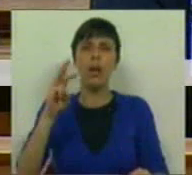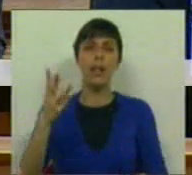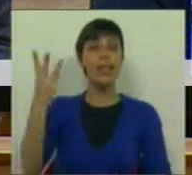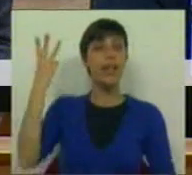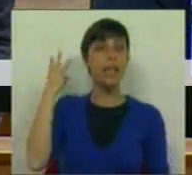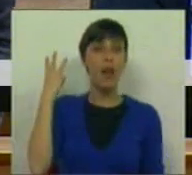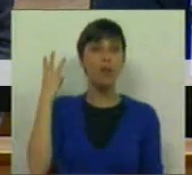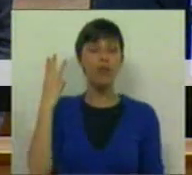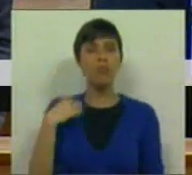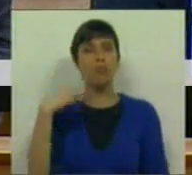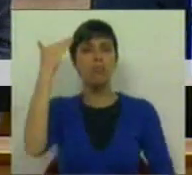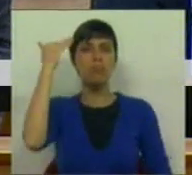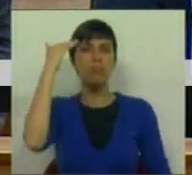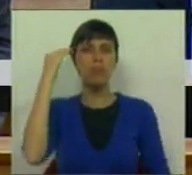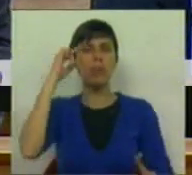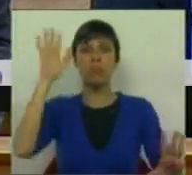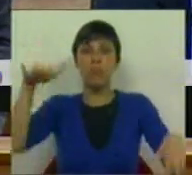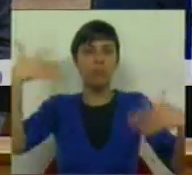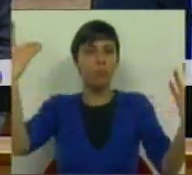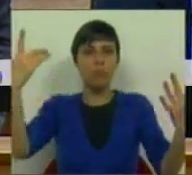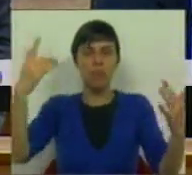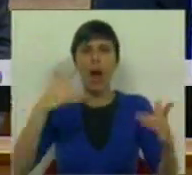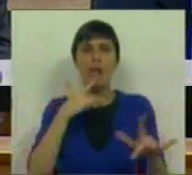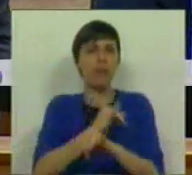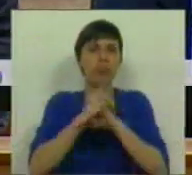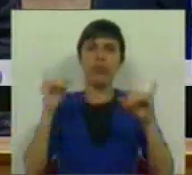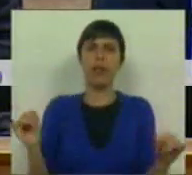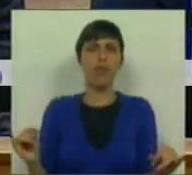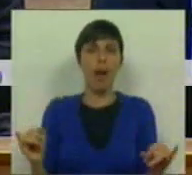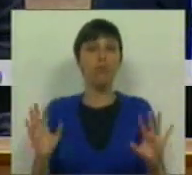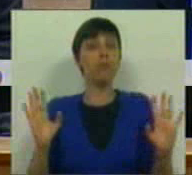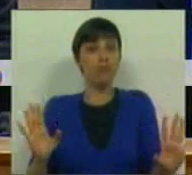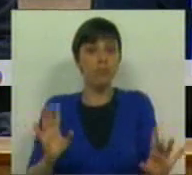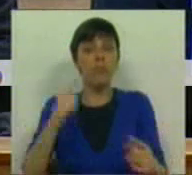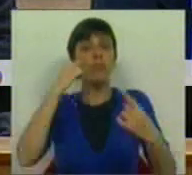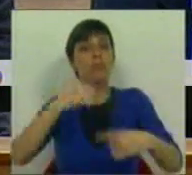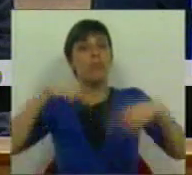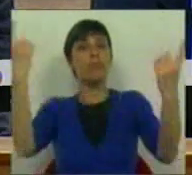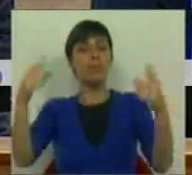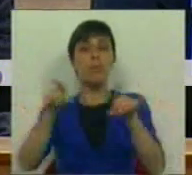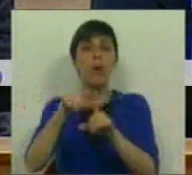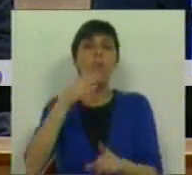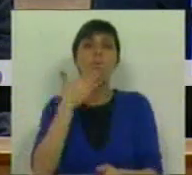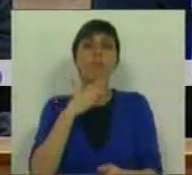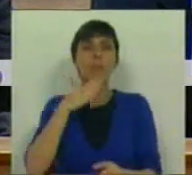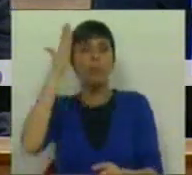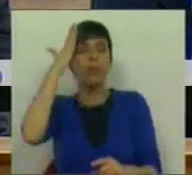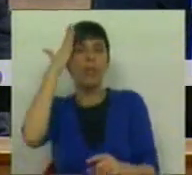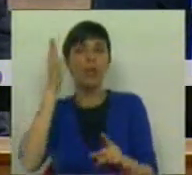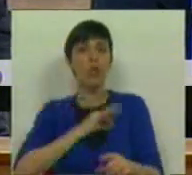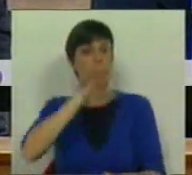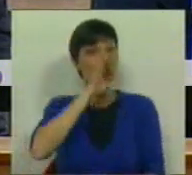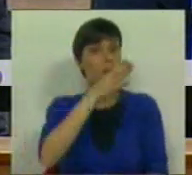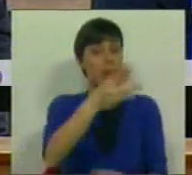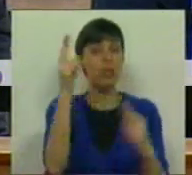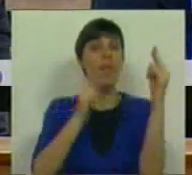anos atrás julgaríamos impensável. Impensável. Aquilo que foi anunciado como previsões por parte do Sr.